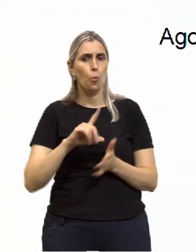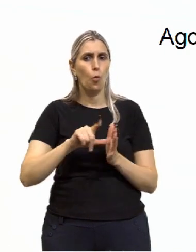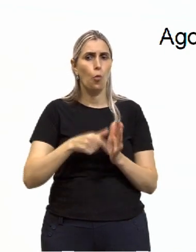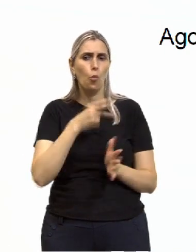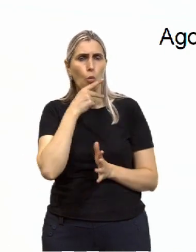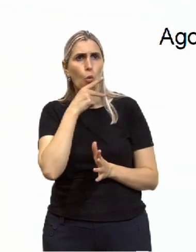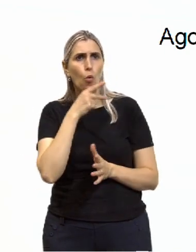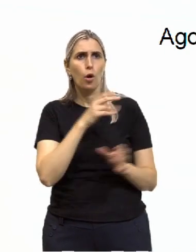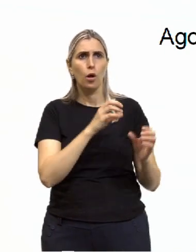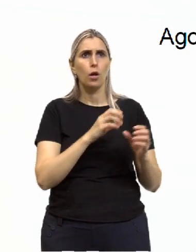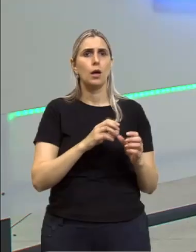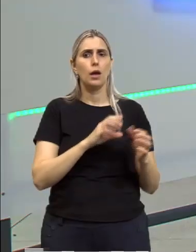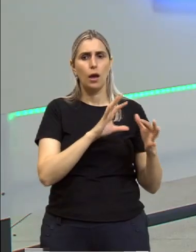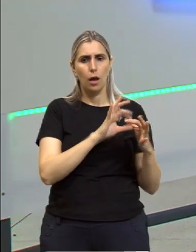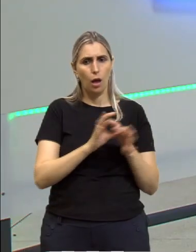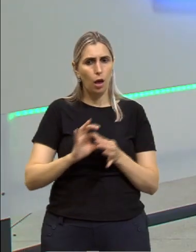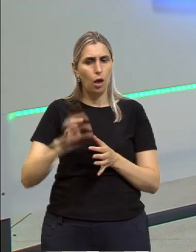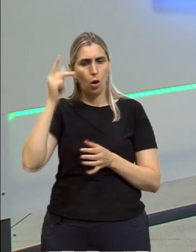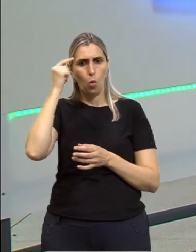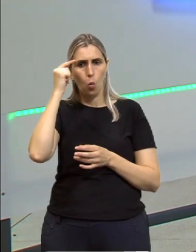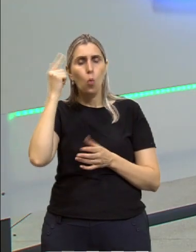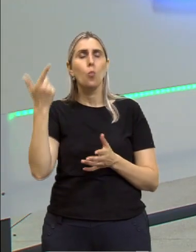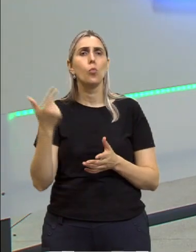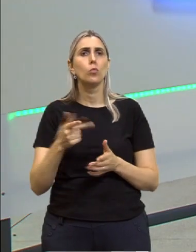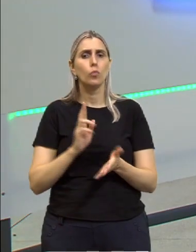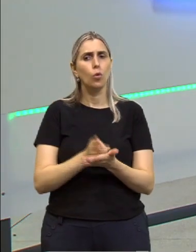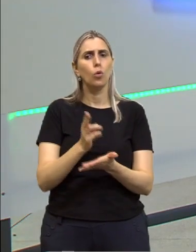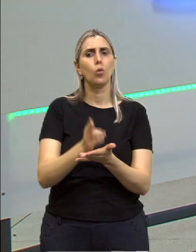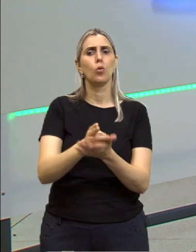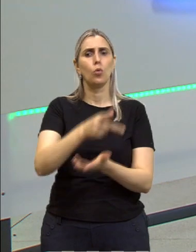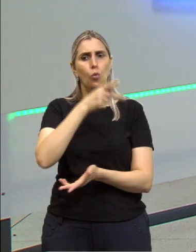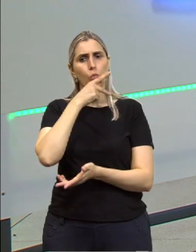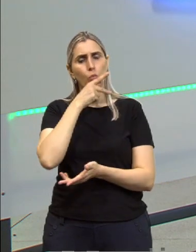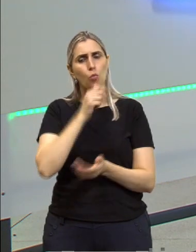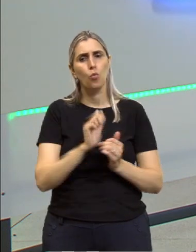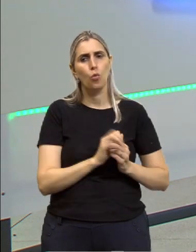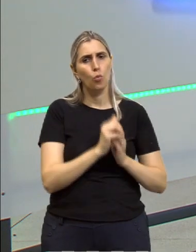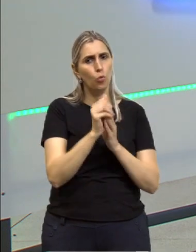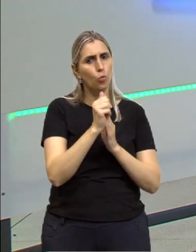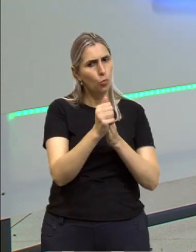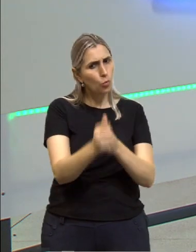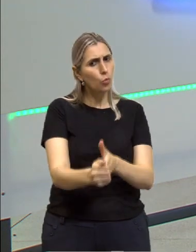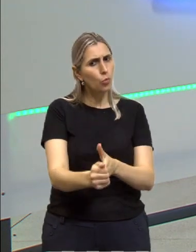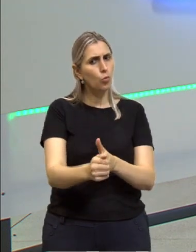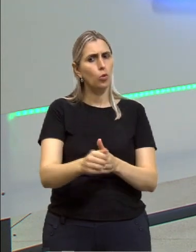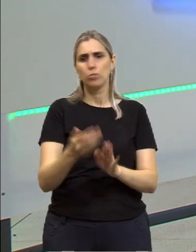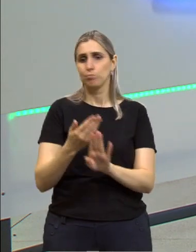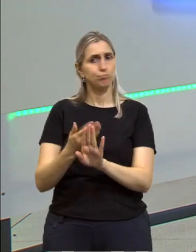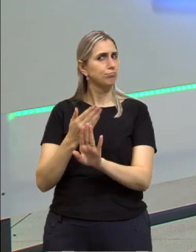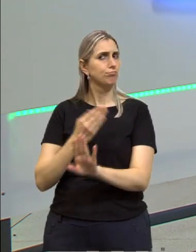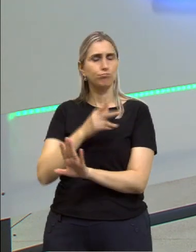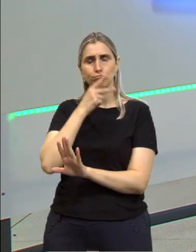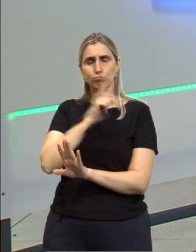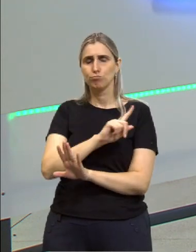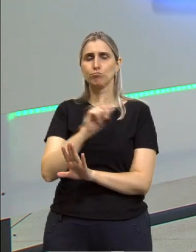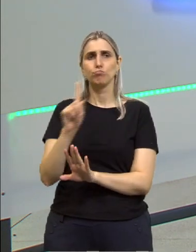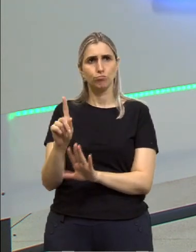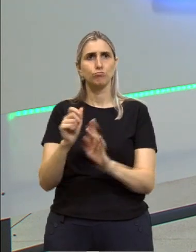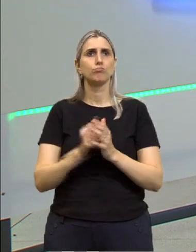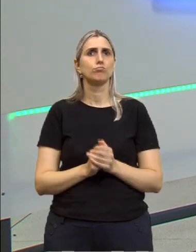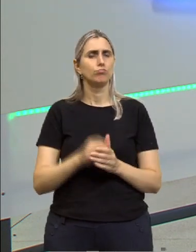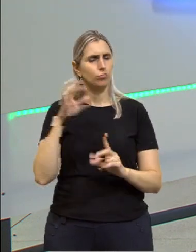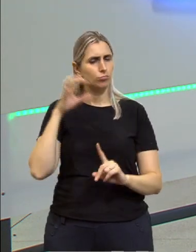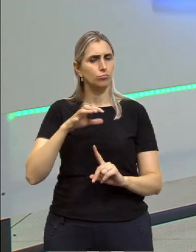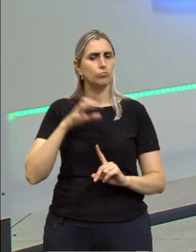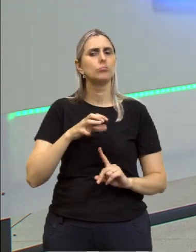pensar essa corrente de pensamento de que vai seguindo Platão. Então o Agostinho não se distancia tanto, ele é